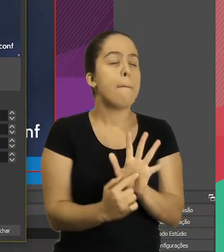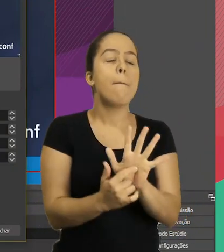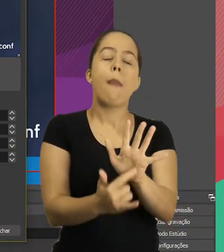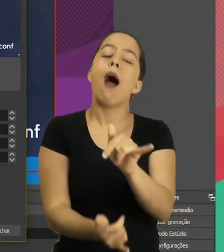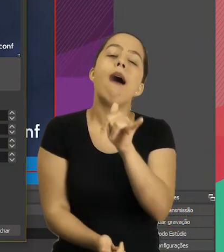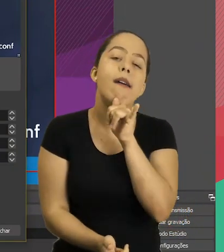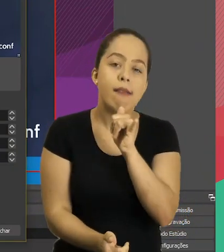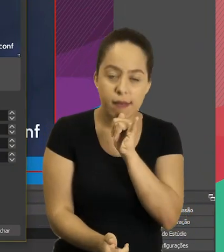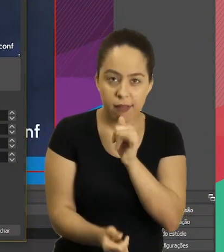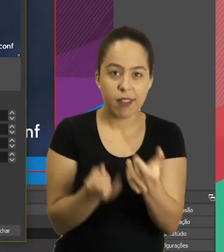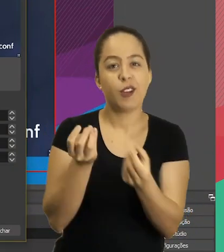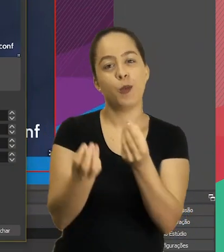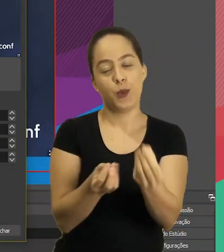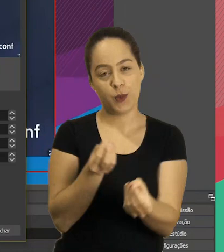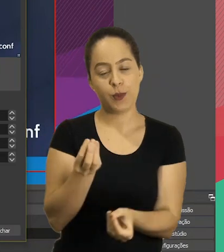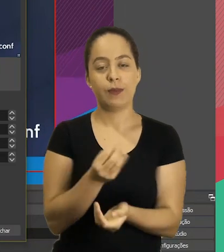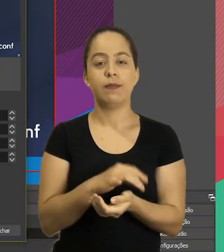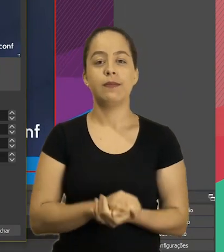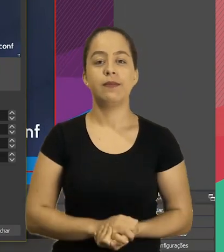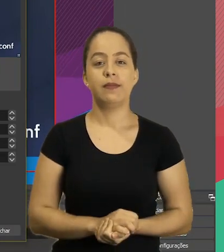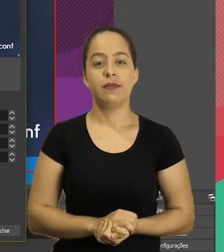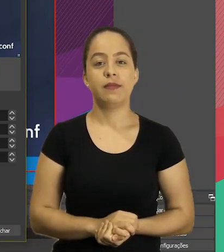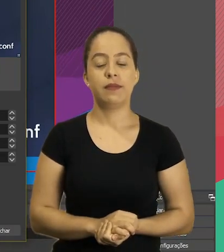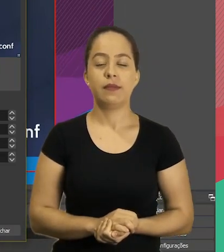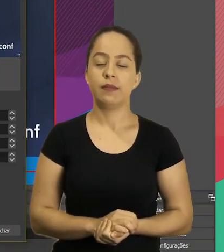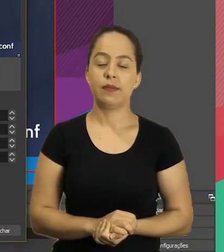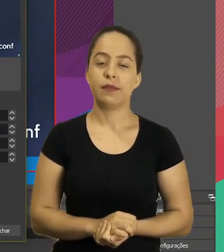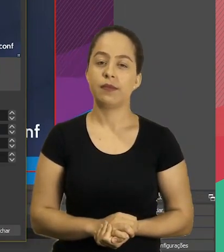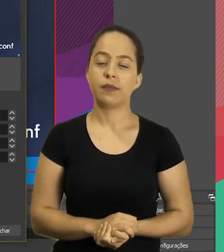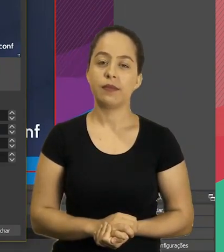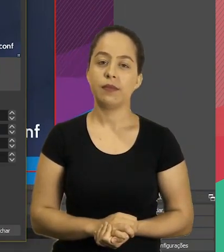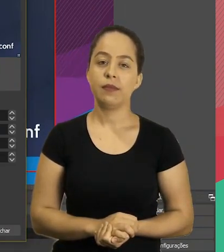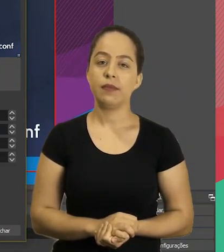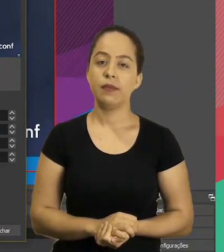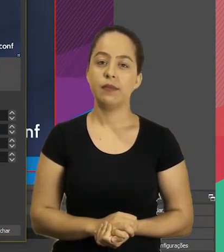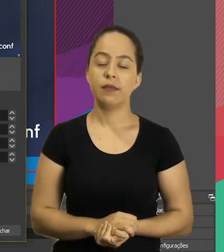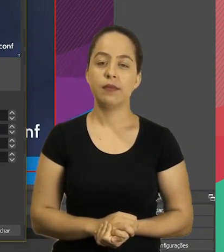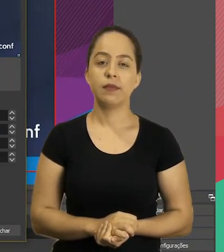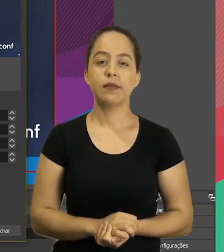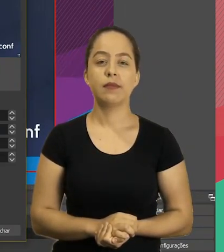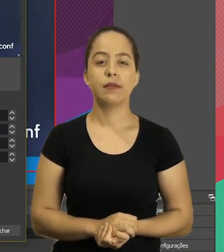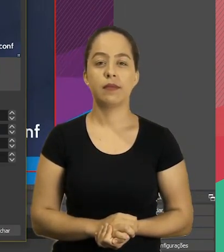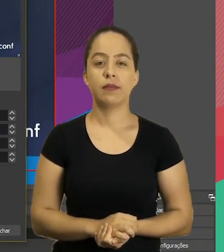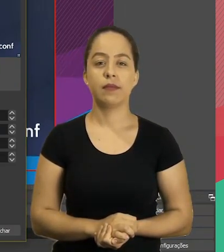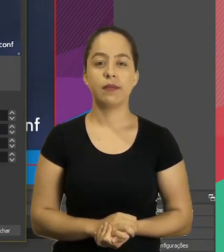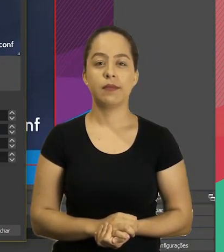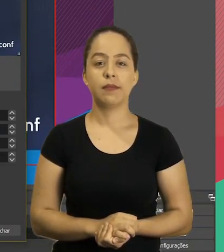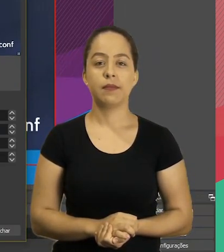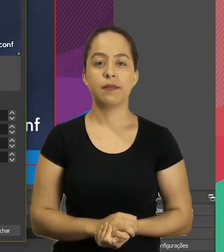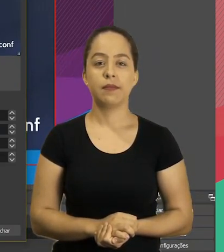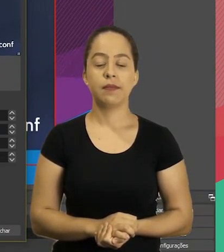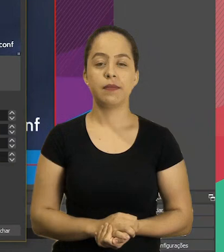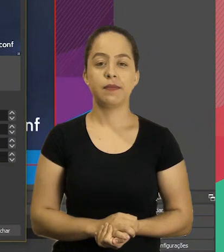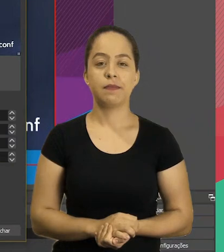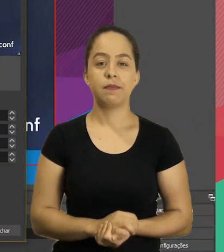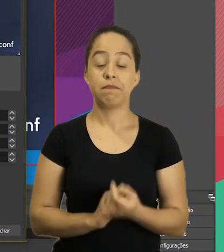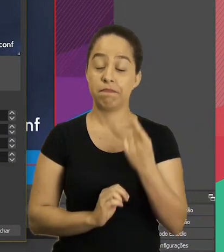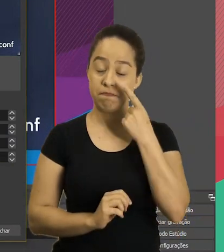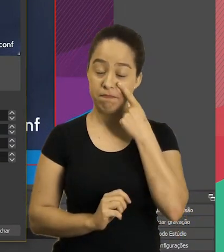Mas eu vou fazer aqui só para mostrar para vocês. Vou botar aqui topo 20.